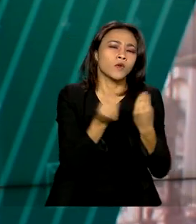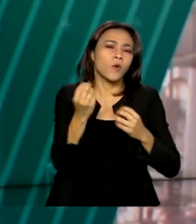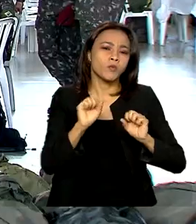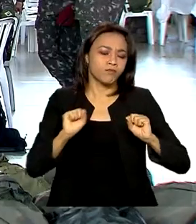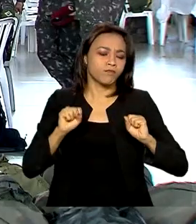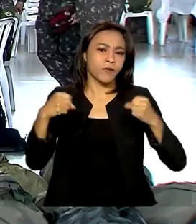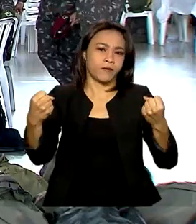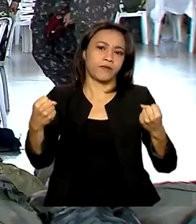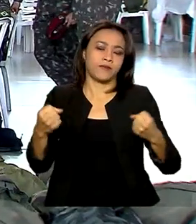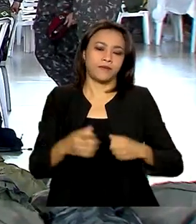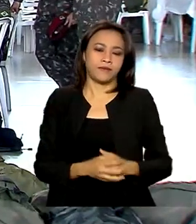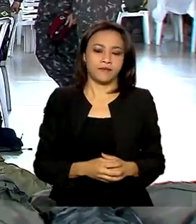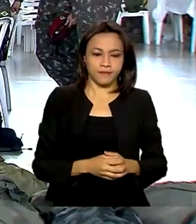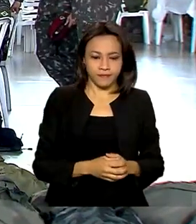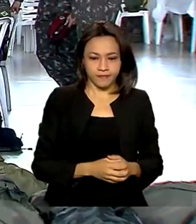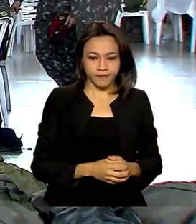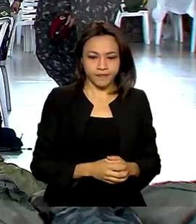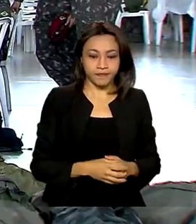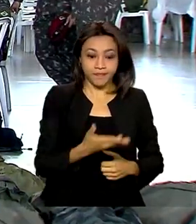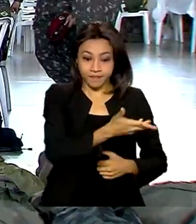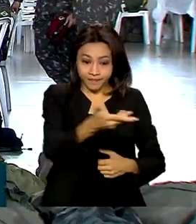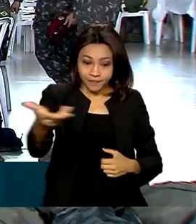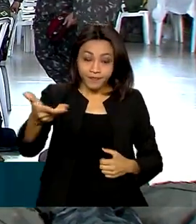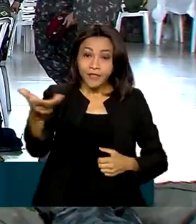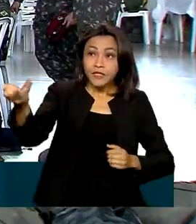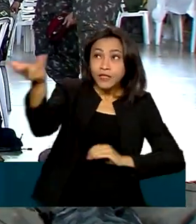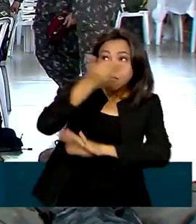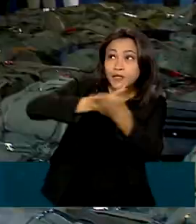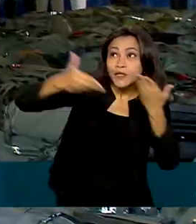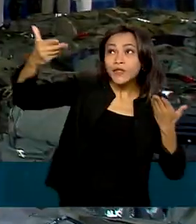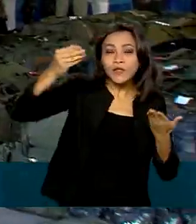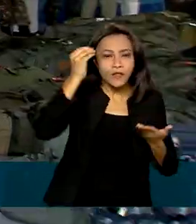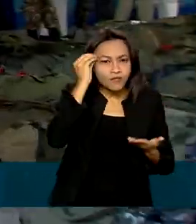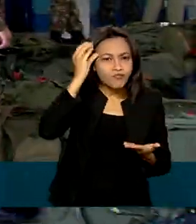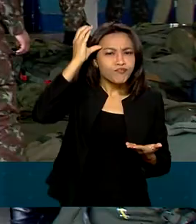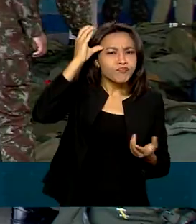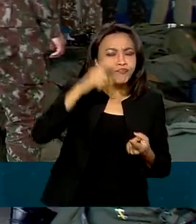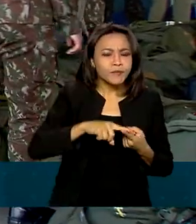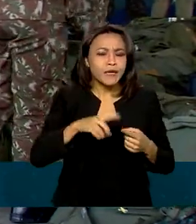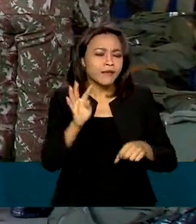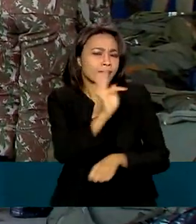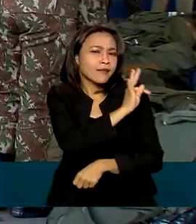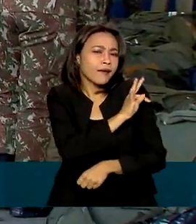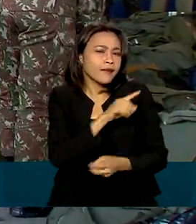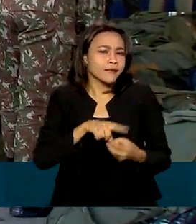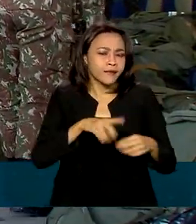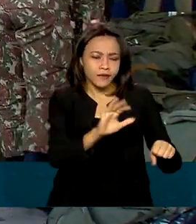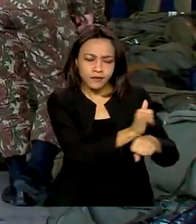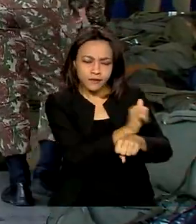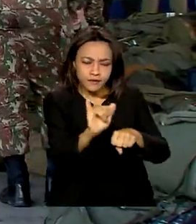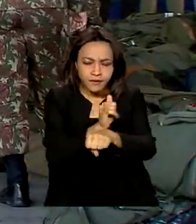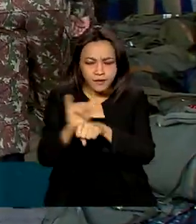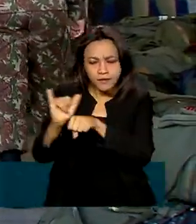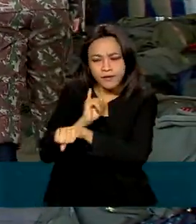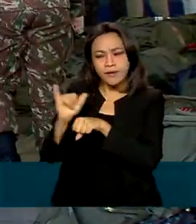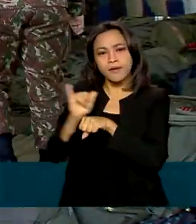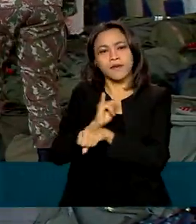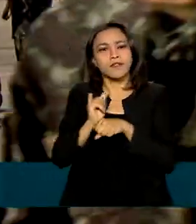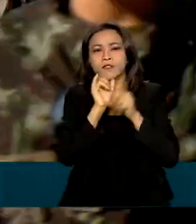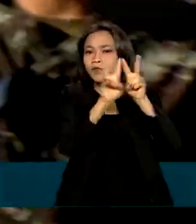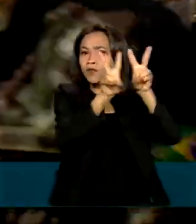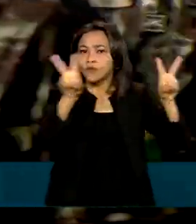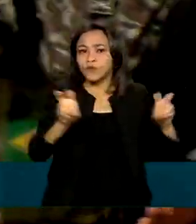defesa. Uma troca de conhecimentos sobre doutrina, técnicas, táticas e procedimentos de